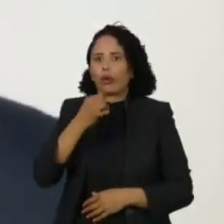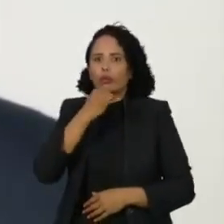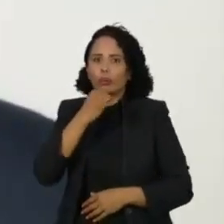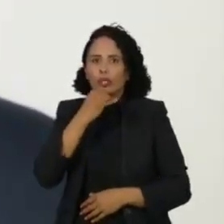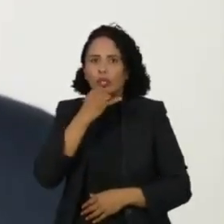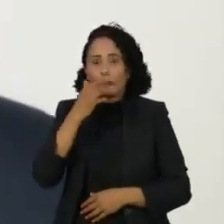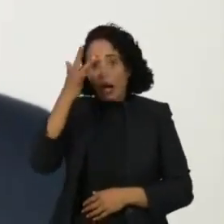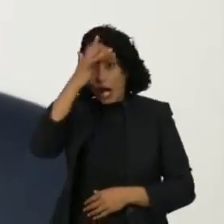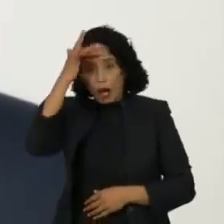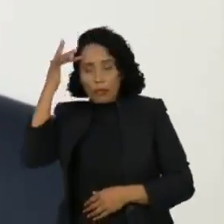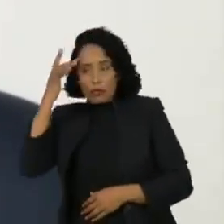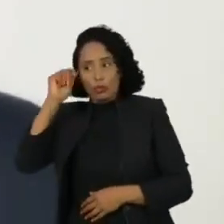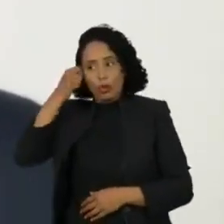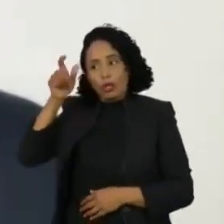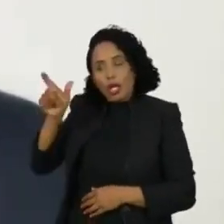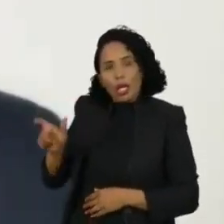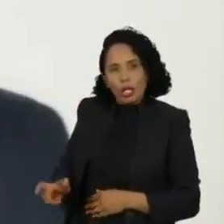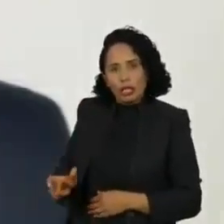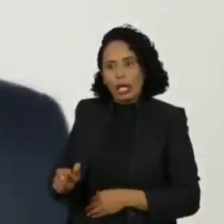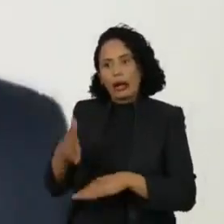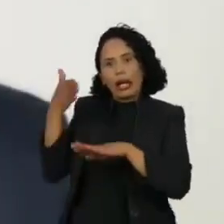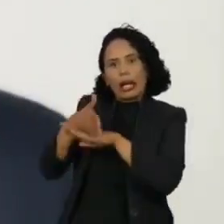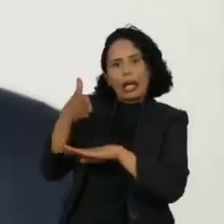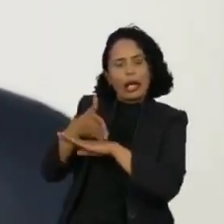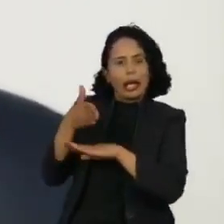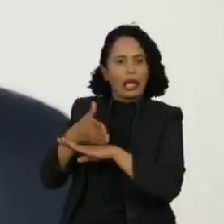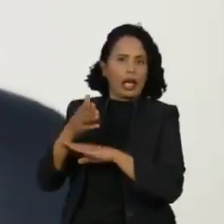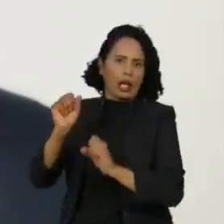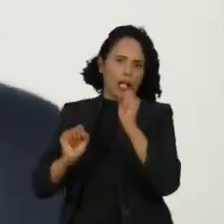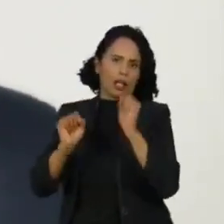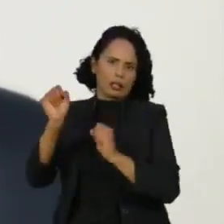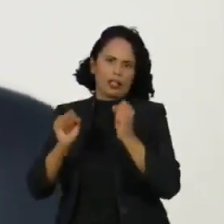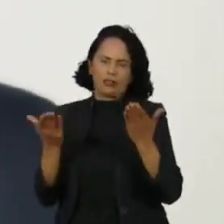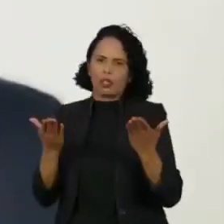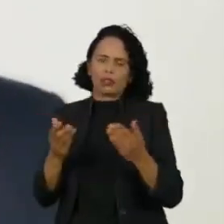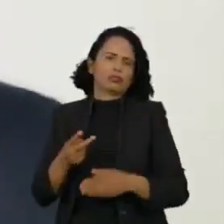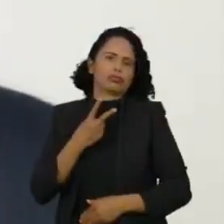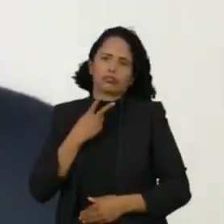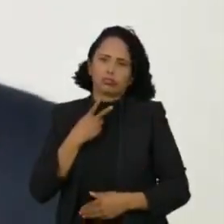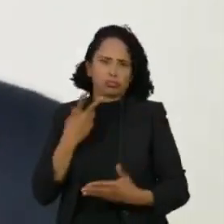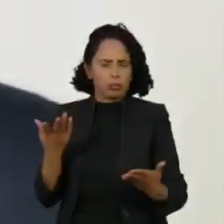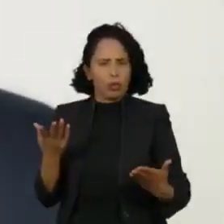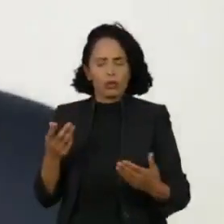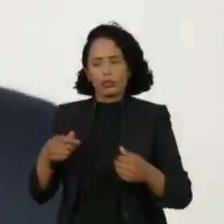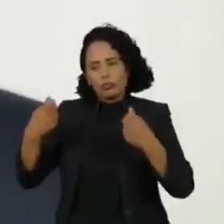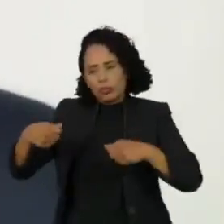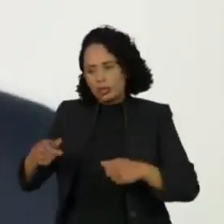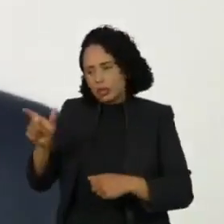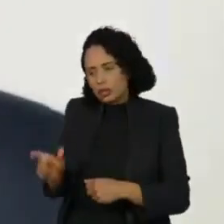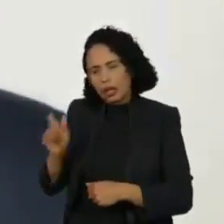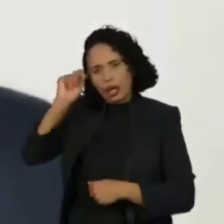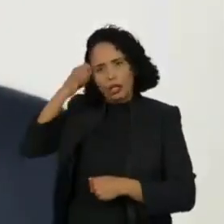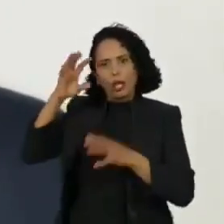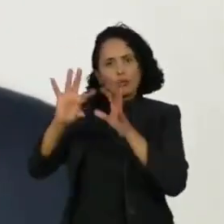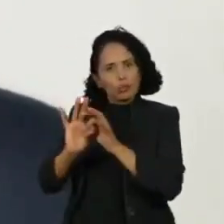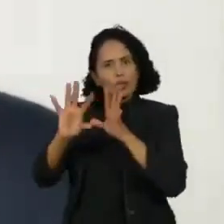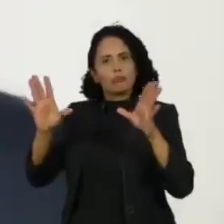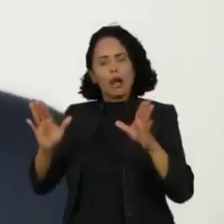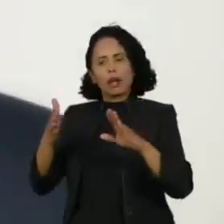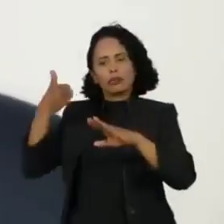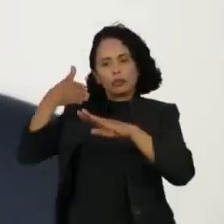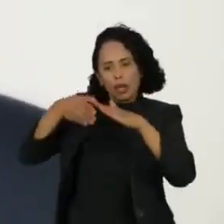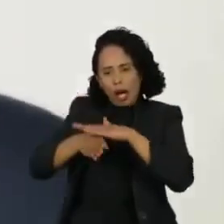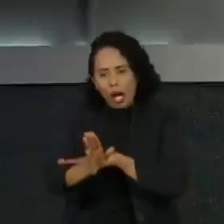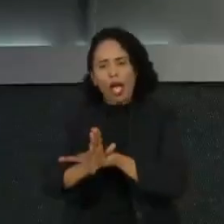a presença e a permanência do negro nas empresas. Então, nós precisamos tirar esse muro. De que maneira? Reconhecendo, temos um problema e para